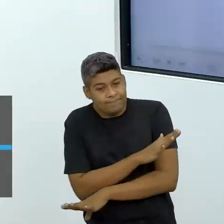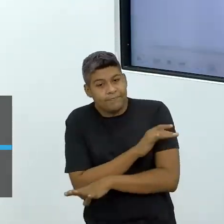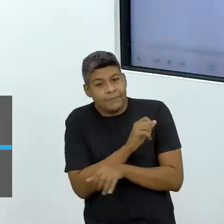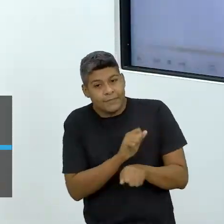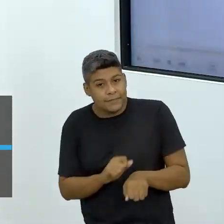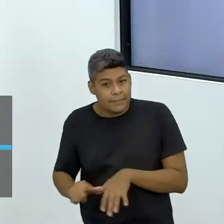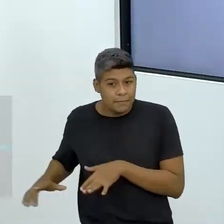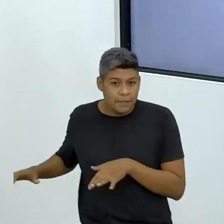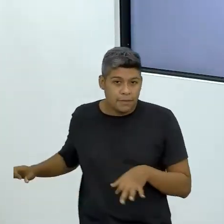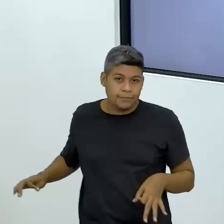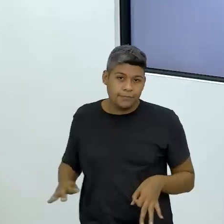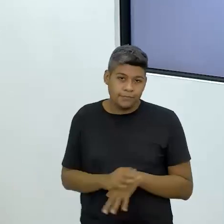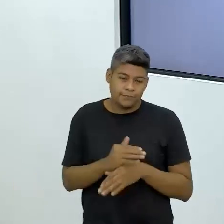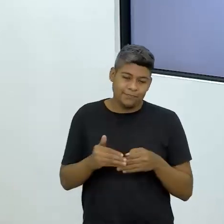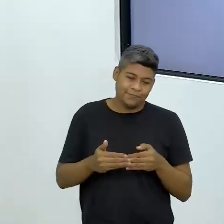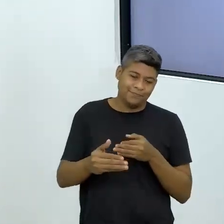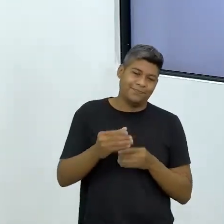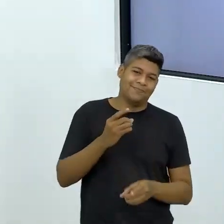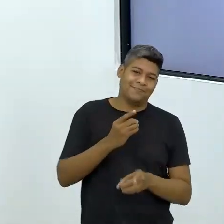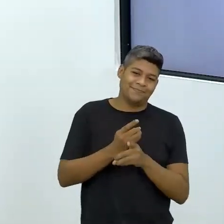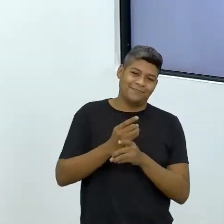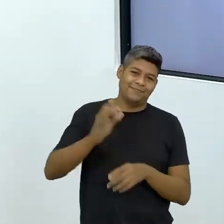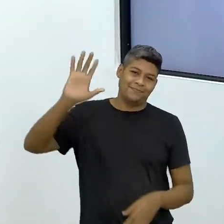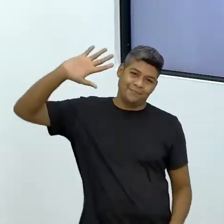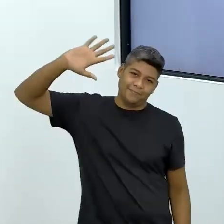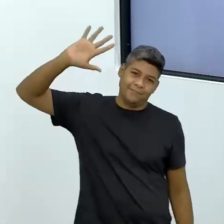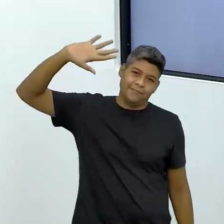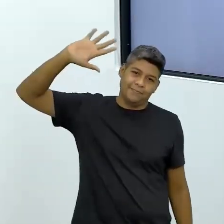semana é só, até a próxima semana.